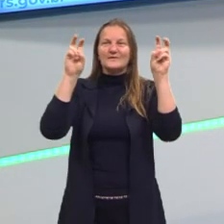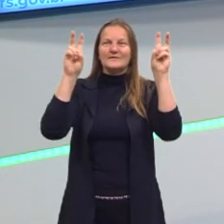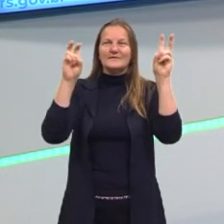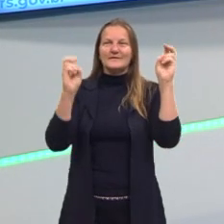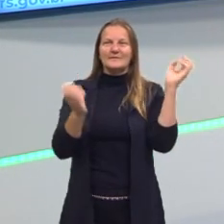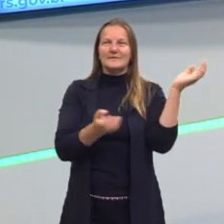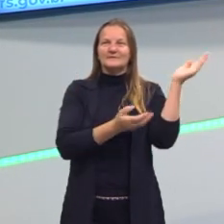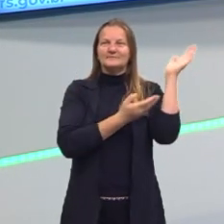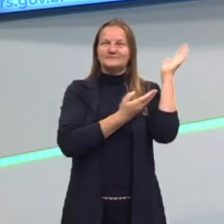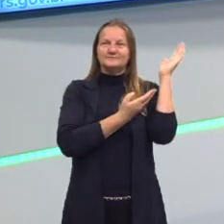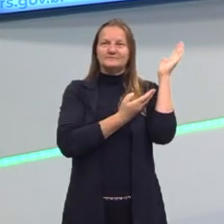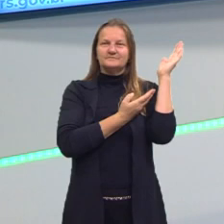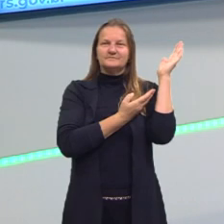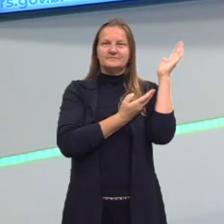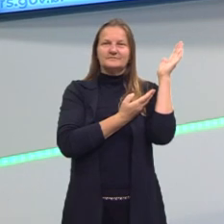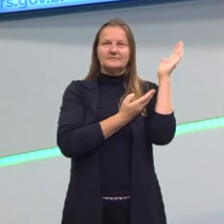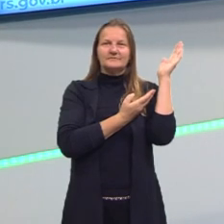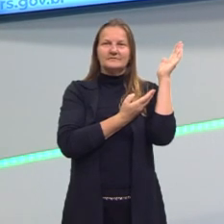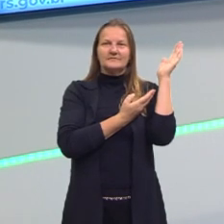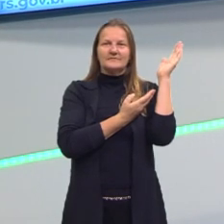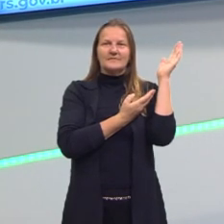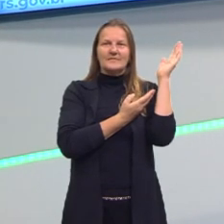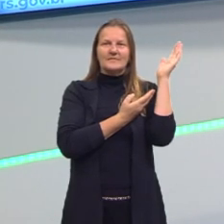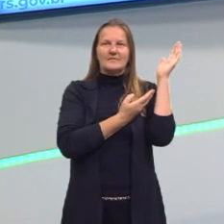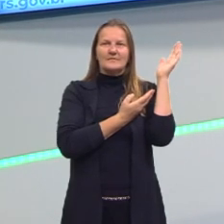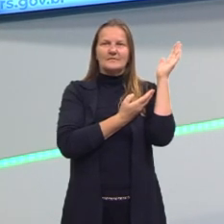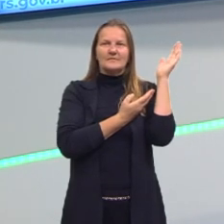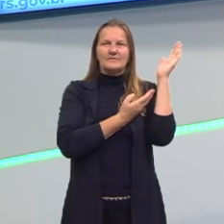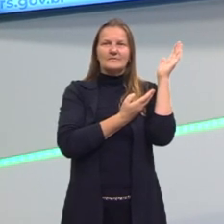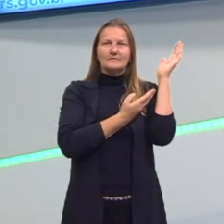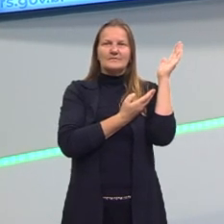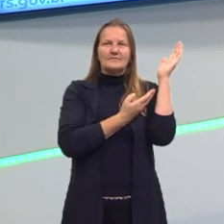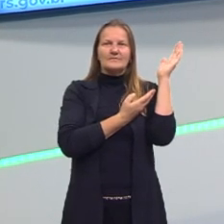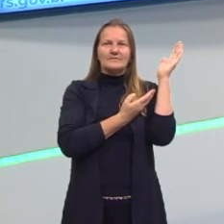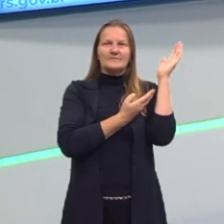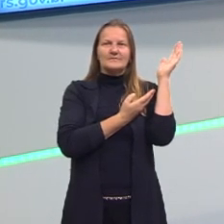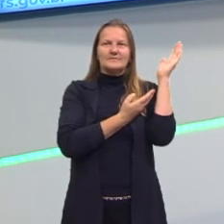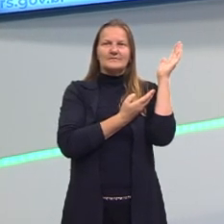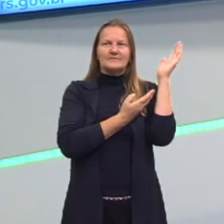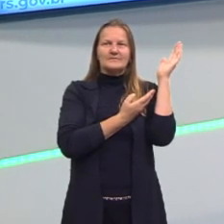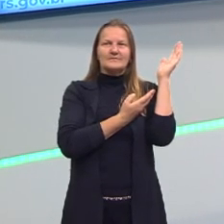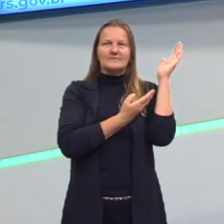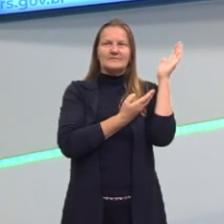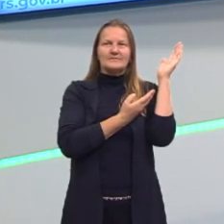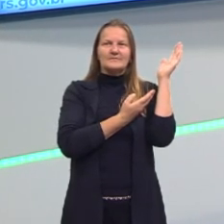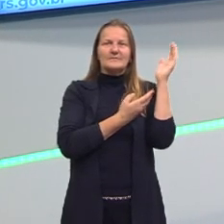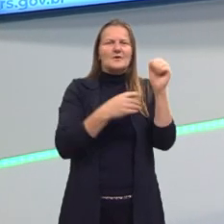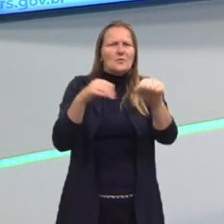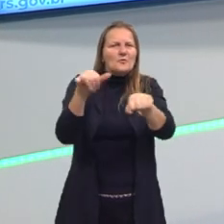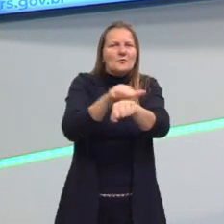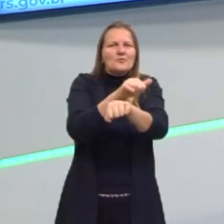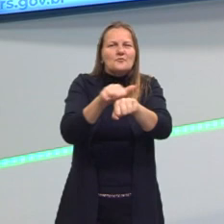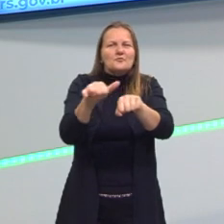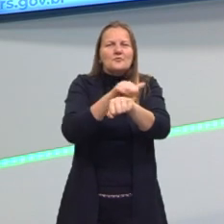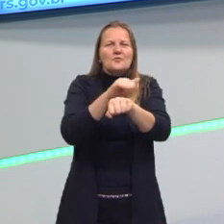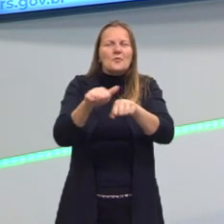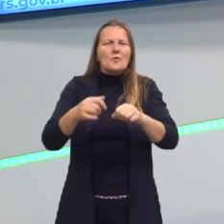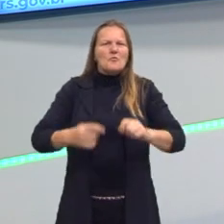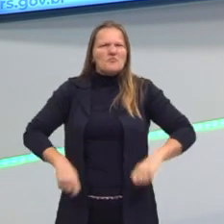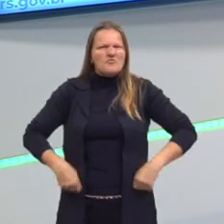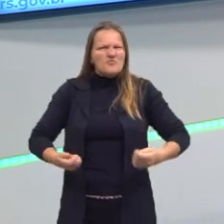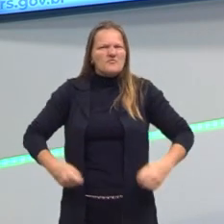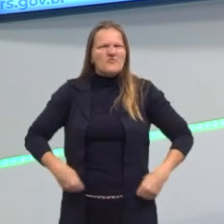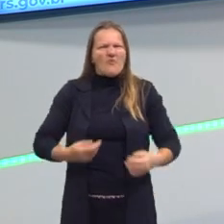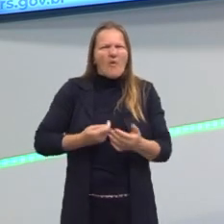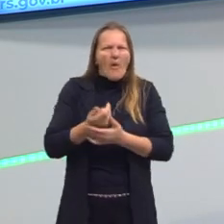pouquinho sobre comprar coisas. A gente vai puxar aí os nossos seres consumistas